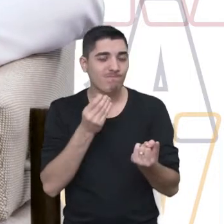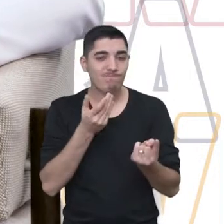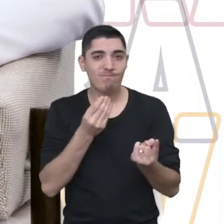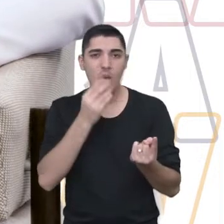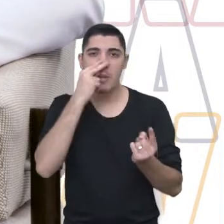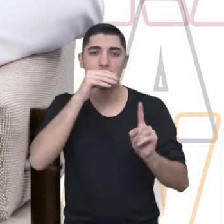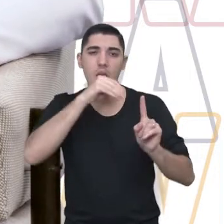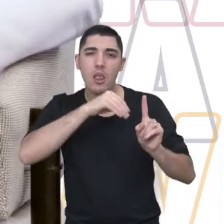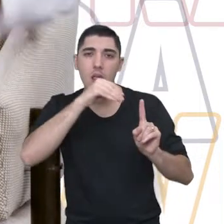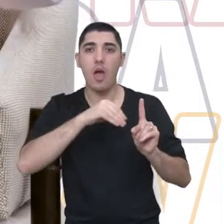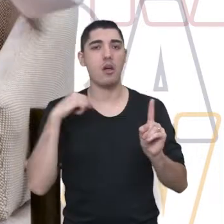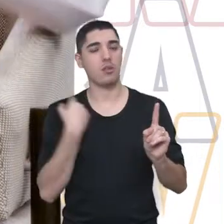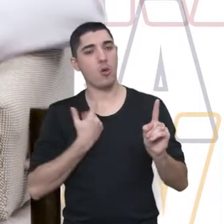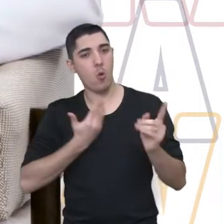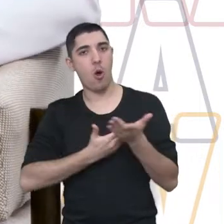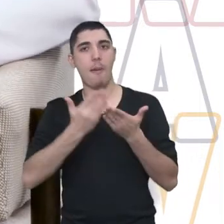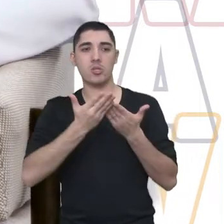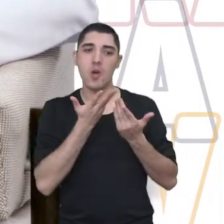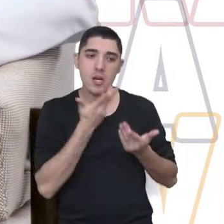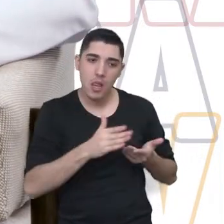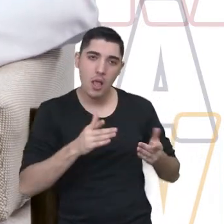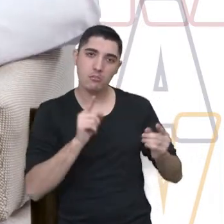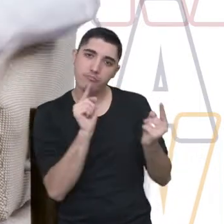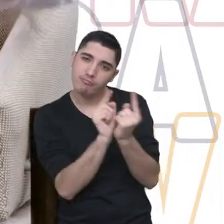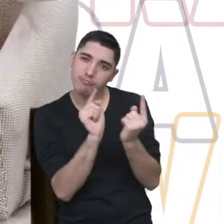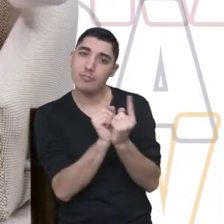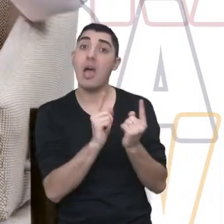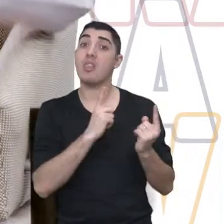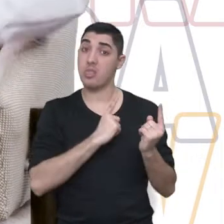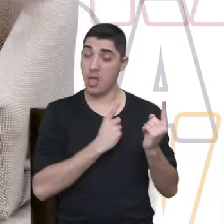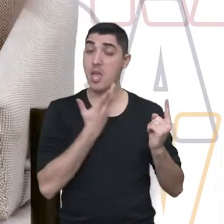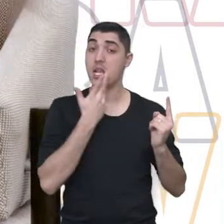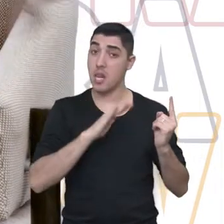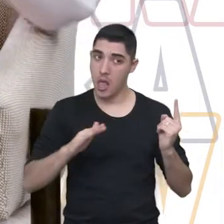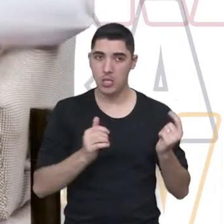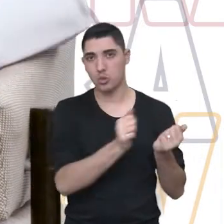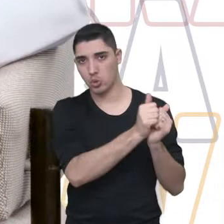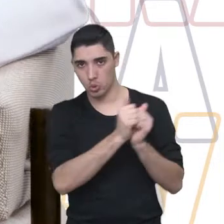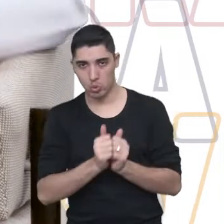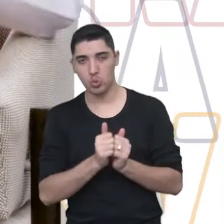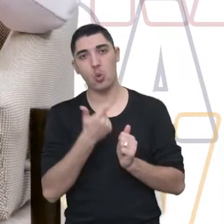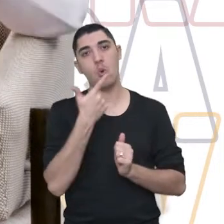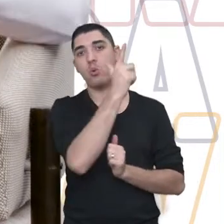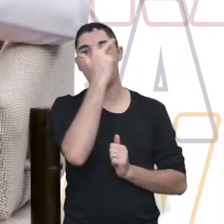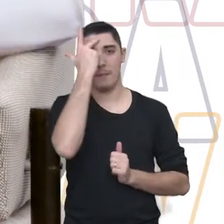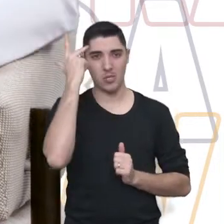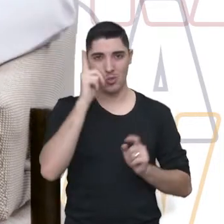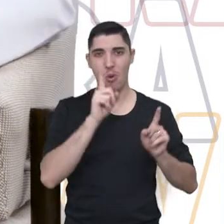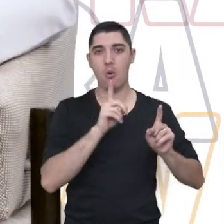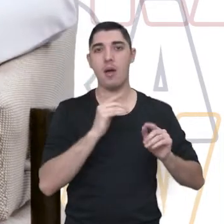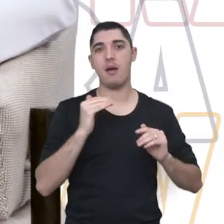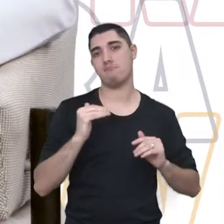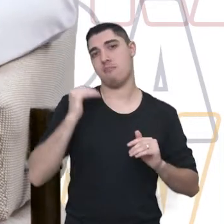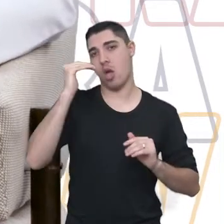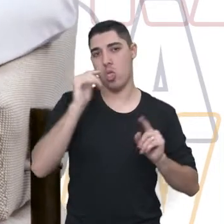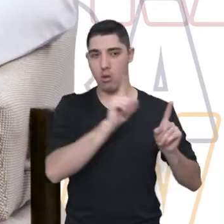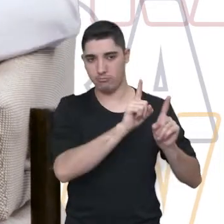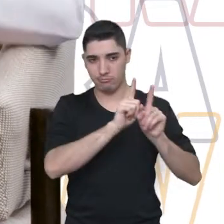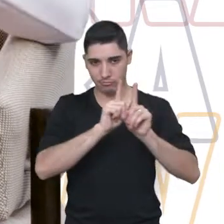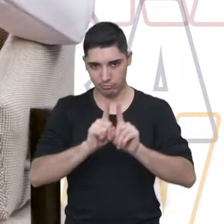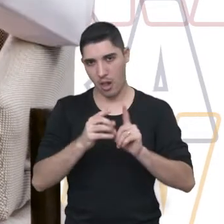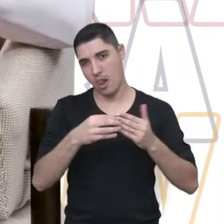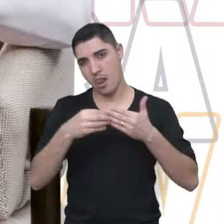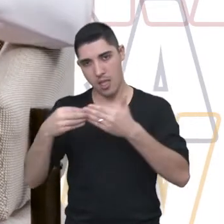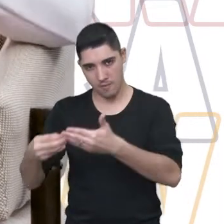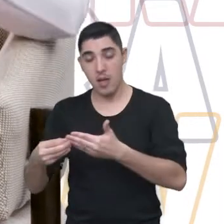dessa ajuda. E nós passamos então a atender crianças. Aí vem a criança, vem um acompanhante. Então o desafio grande também é